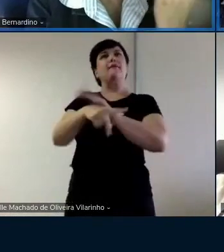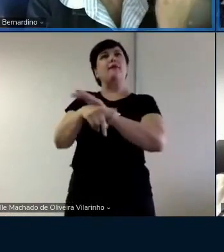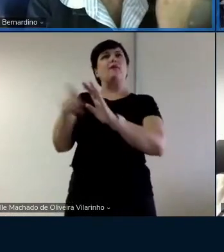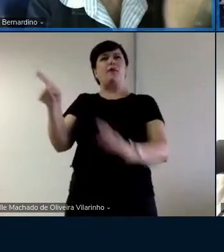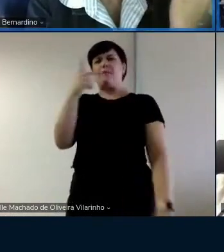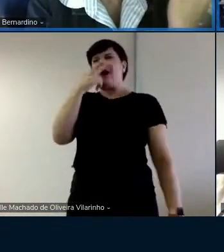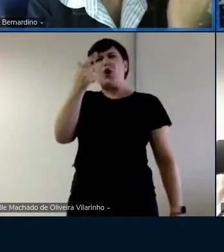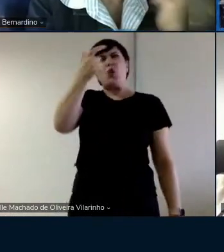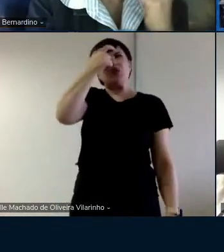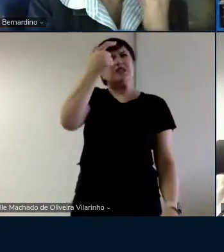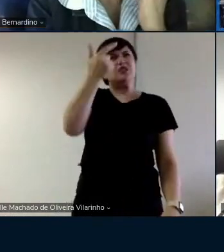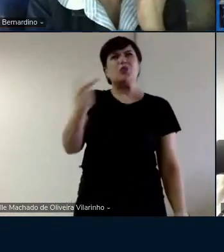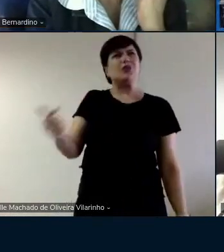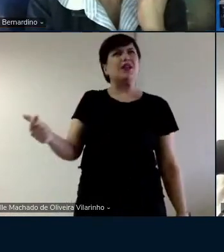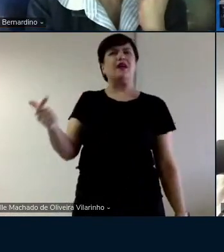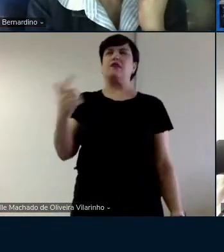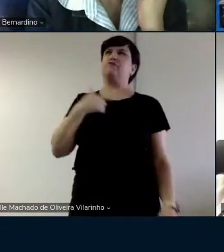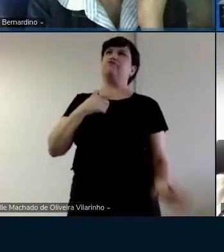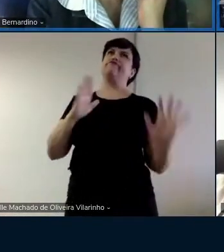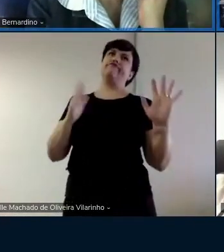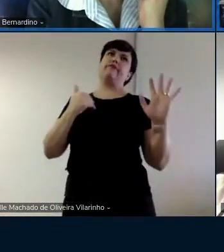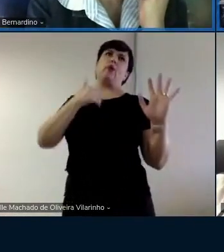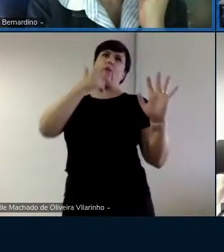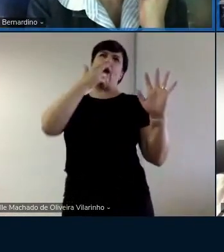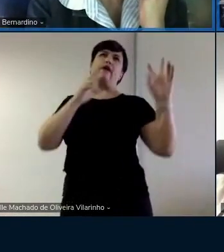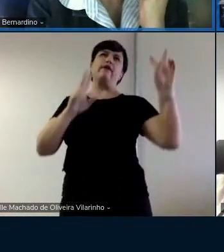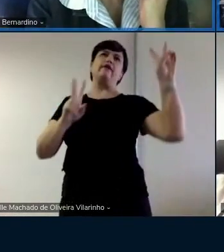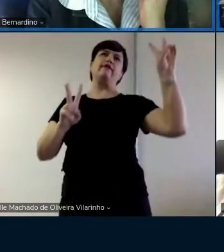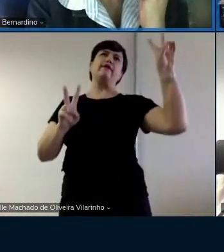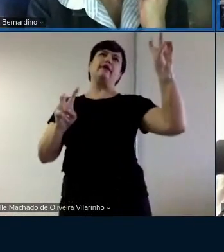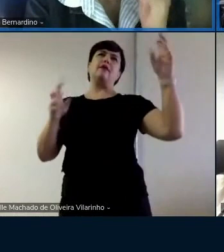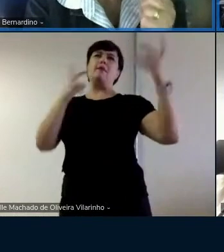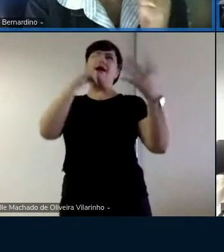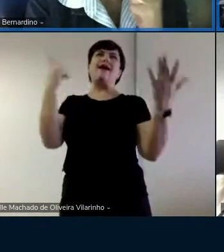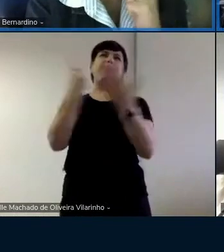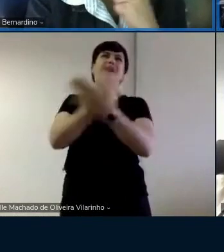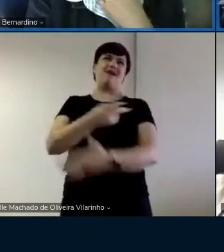exatamente. Eu disse que foi a citação que foi... Tem alguma coisa errada aqui.